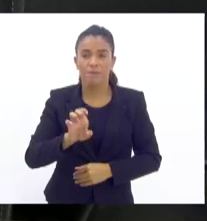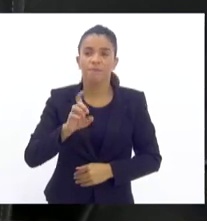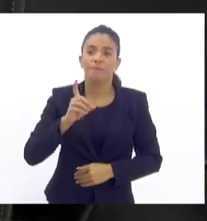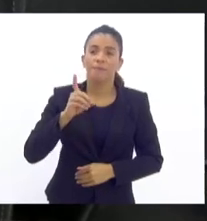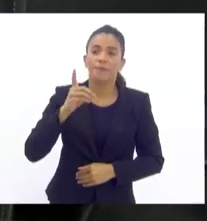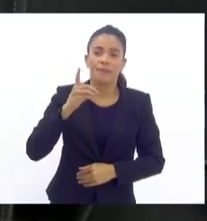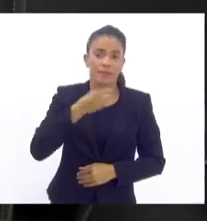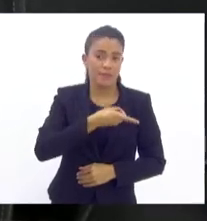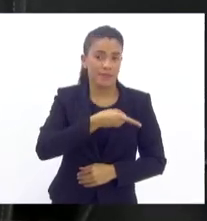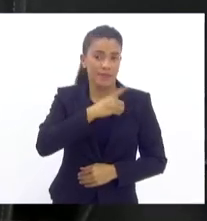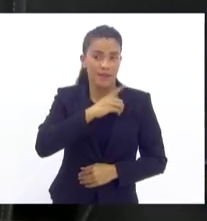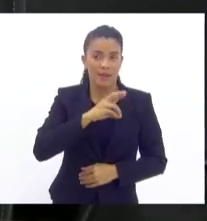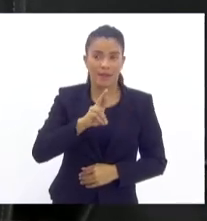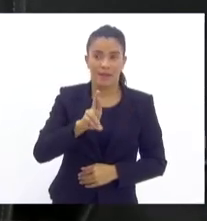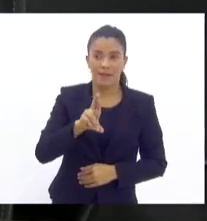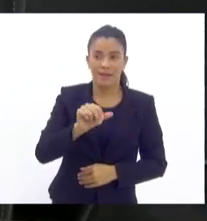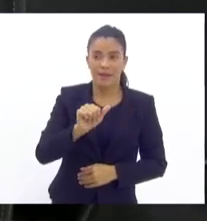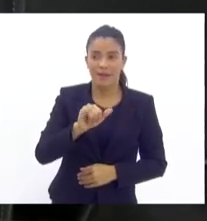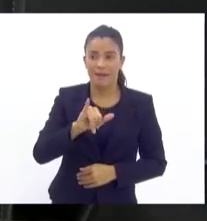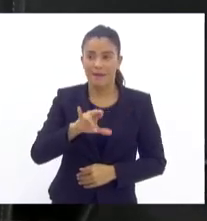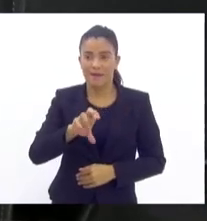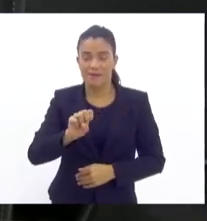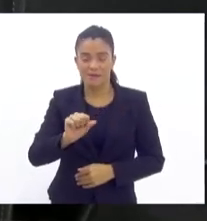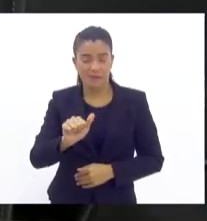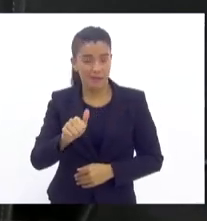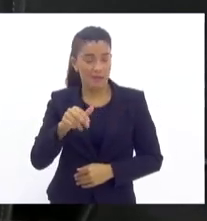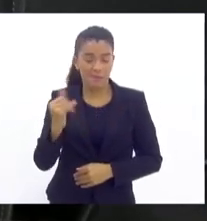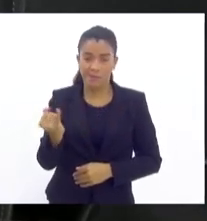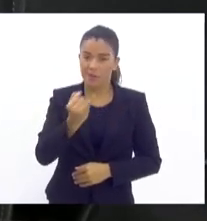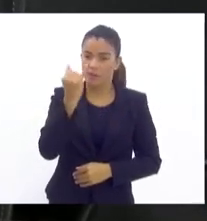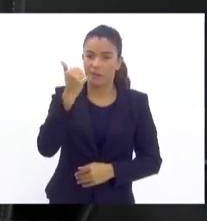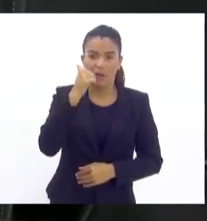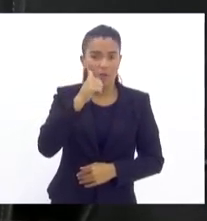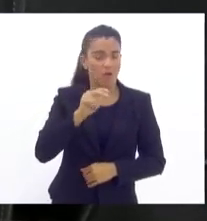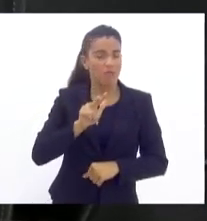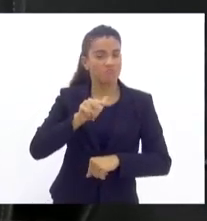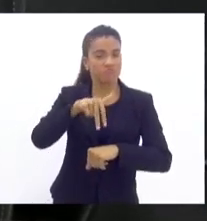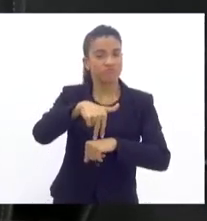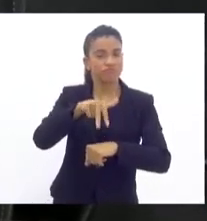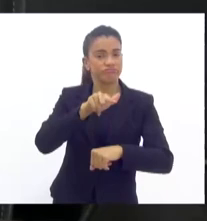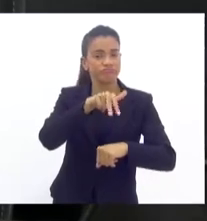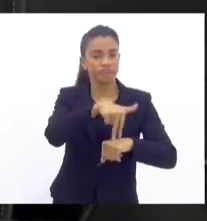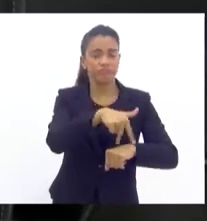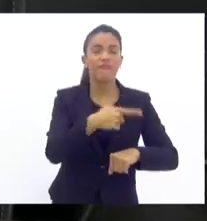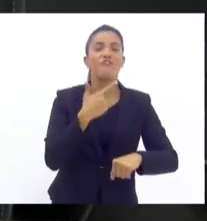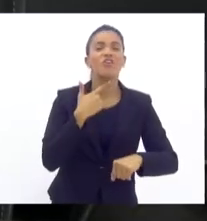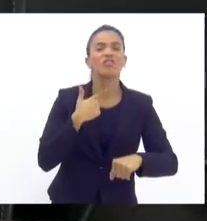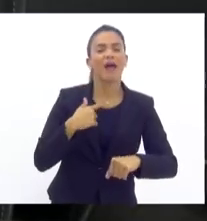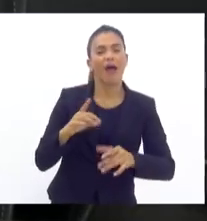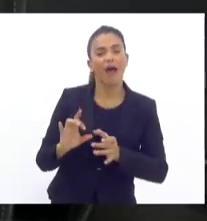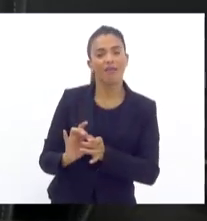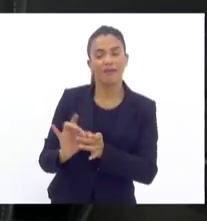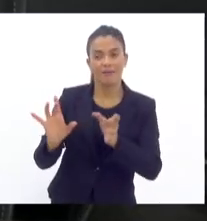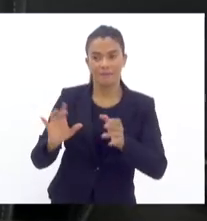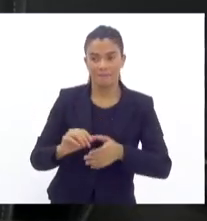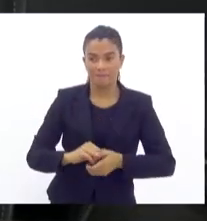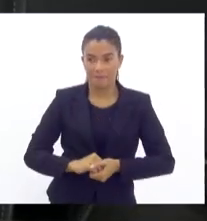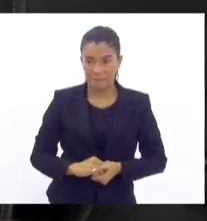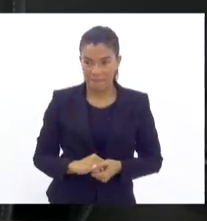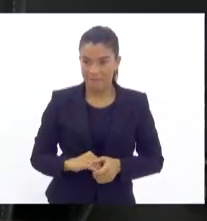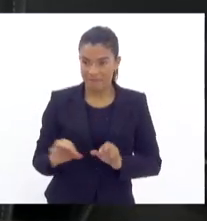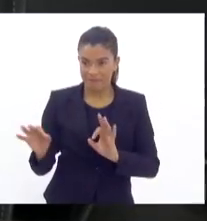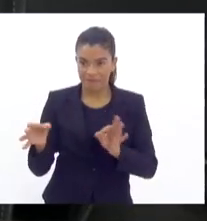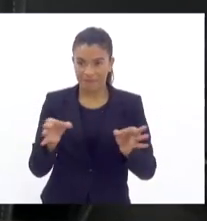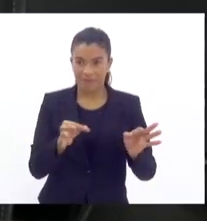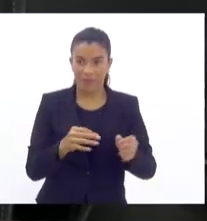Raíza, falar da importância da mulher, que a mulher tem que estar no lugar onde ela quer estar, e isso era um exemplo disso, como tanto todas